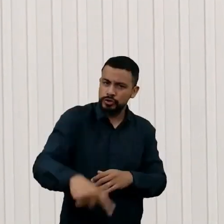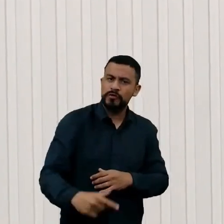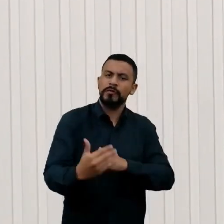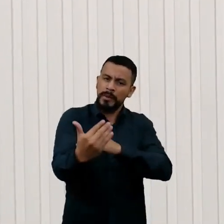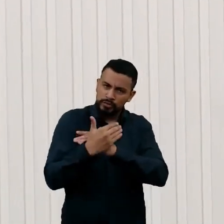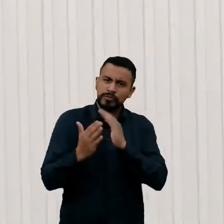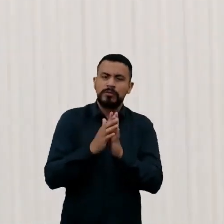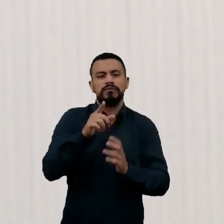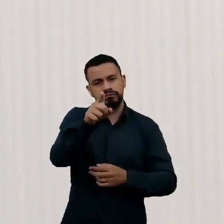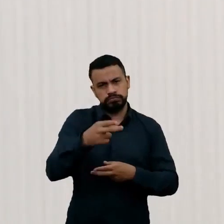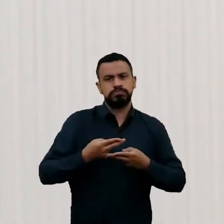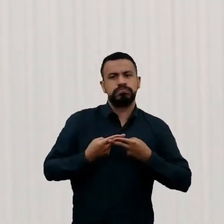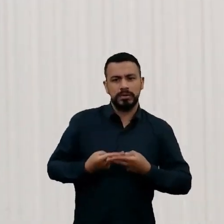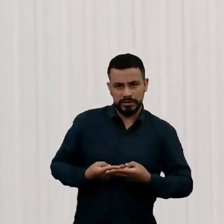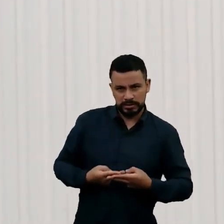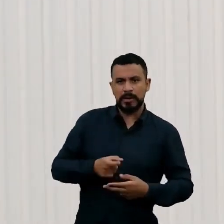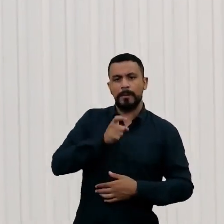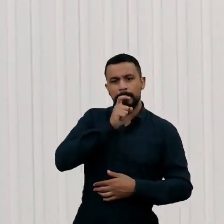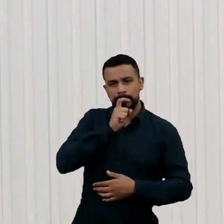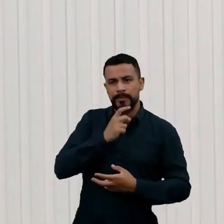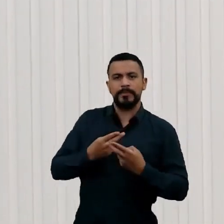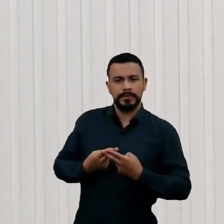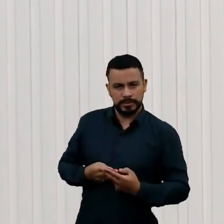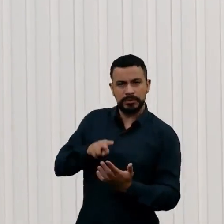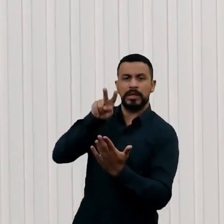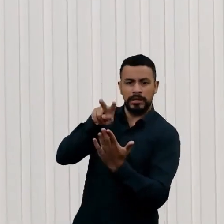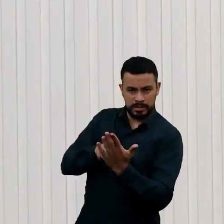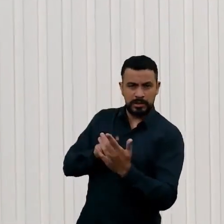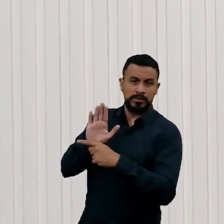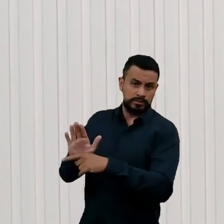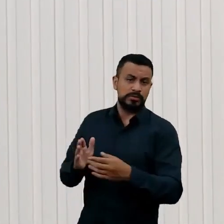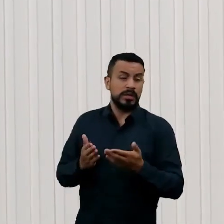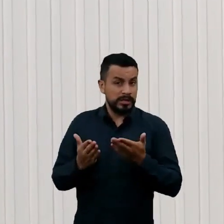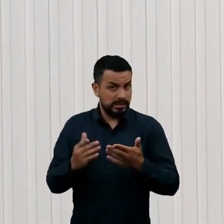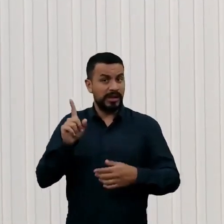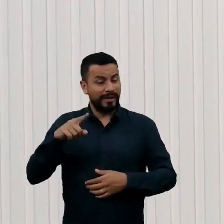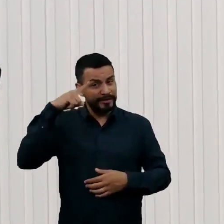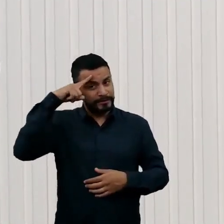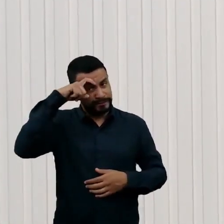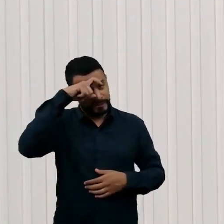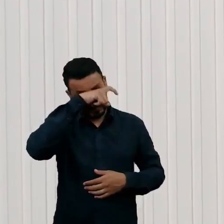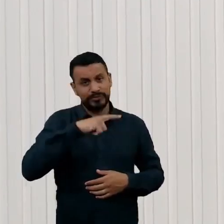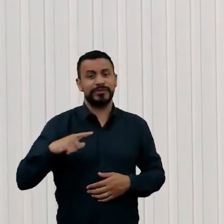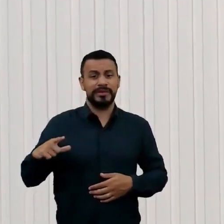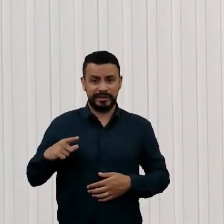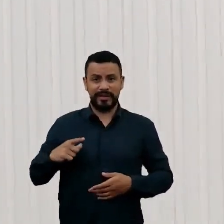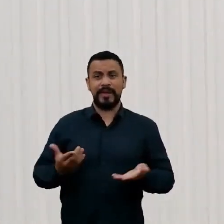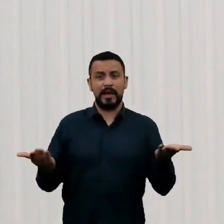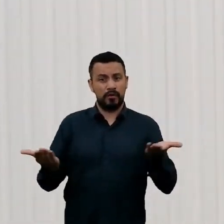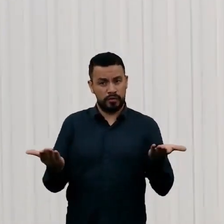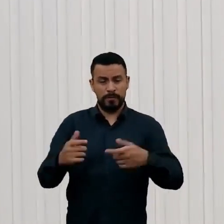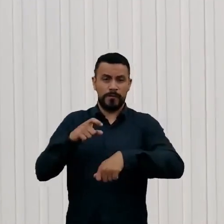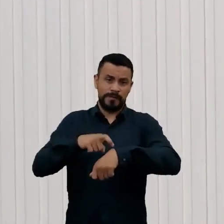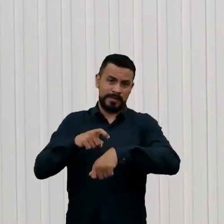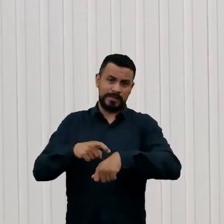pacientemente, você lê, eu não tanto. Bem, essa é a complexidade que nós nos deparamos agora. Bem, um vai